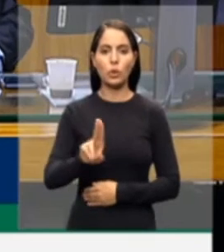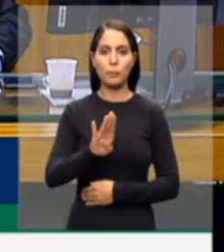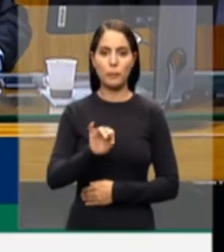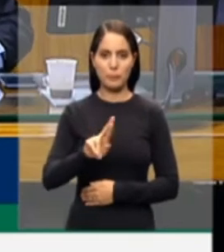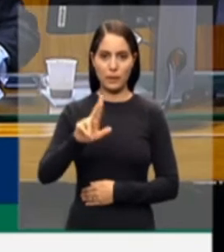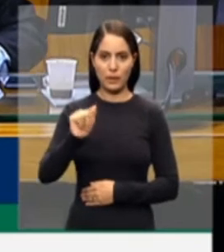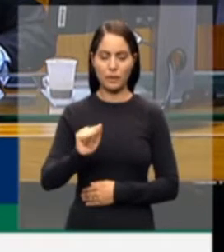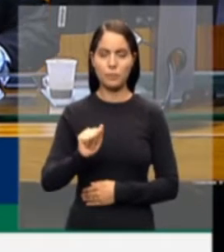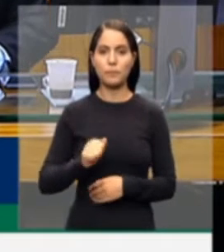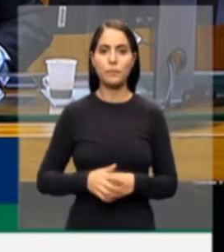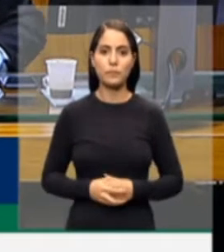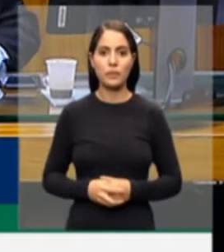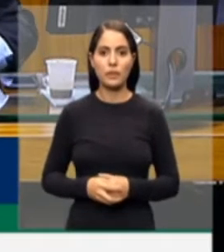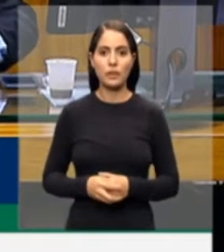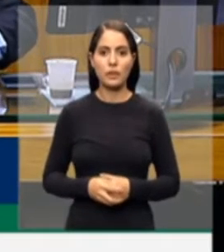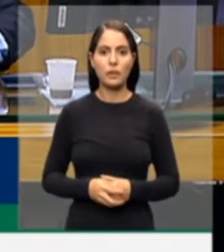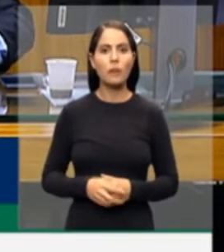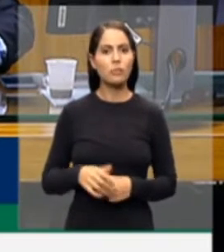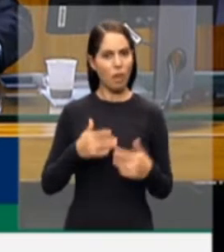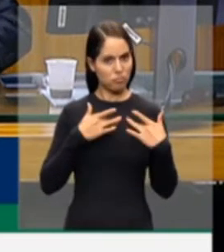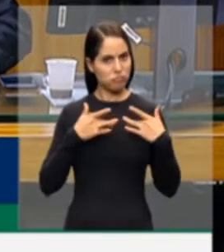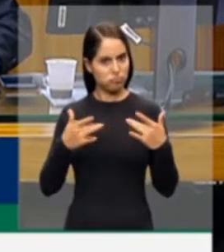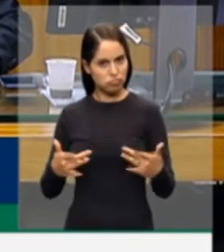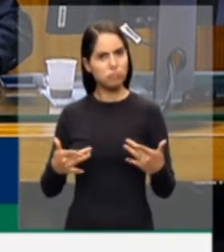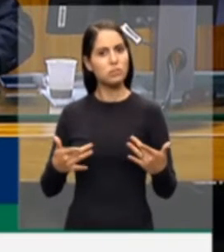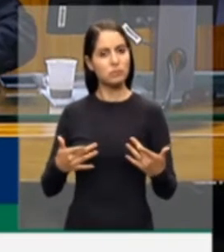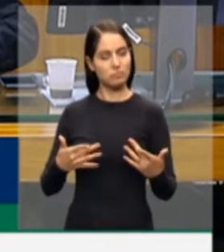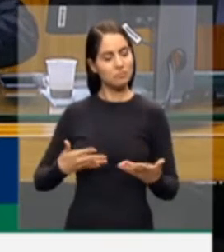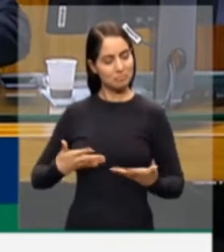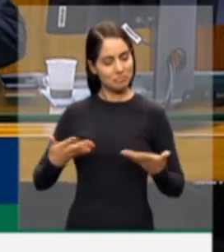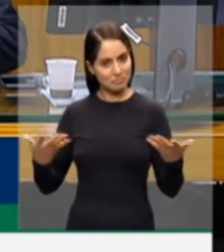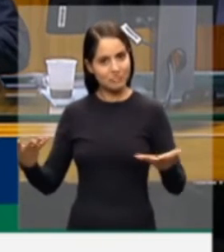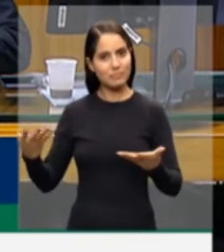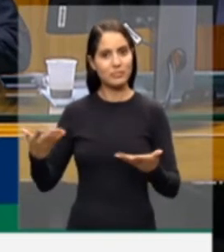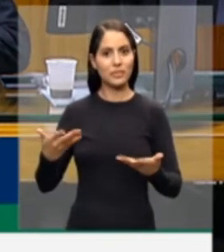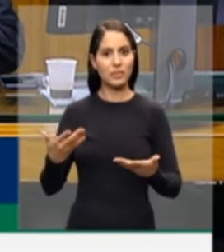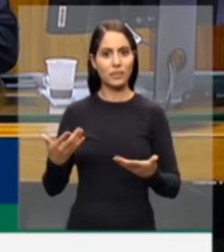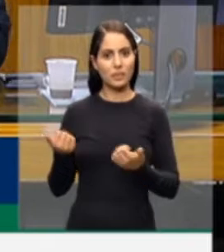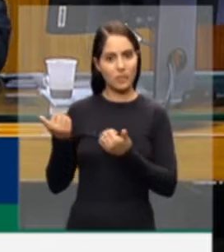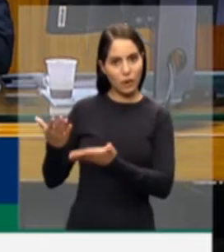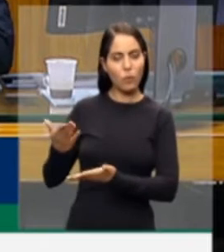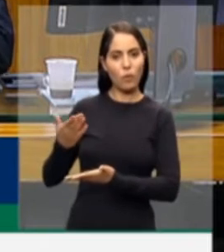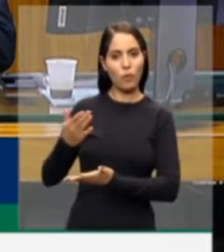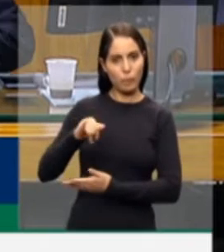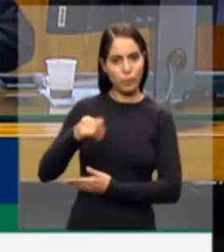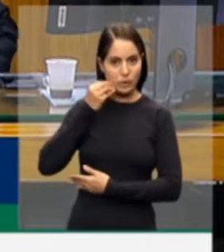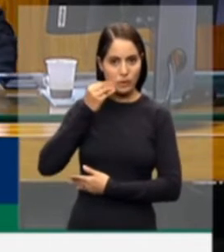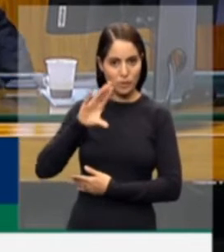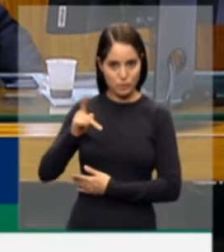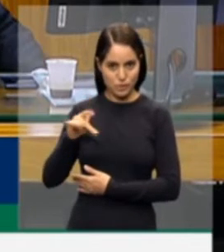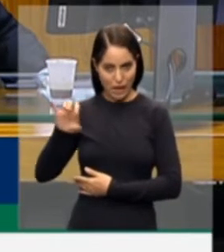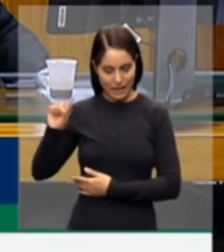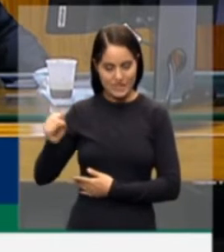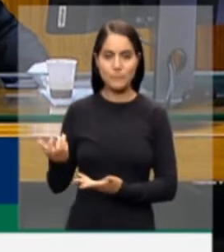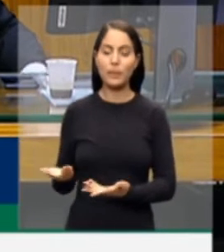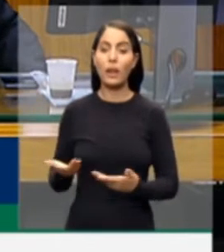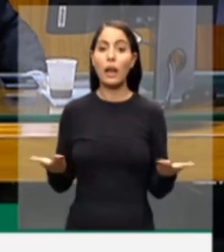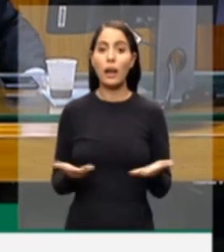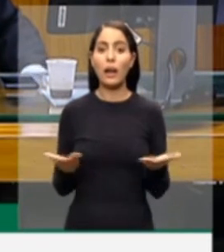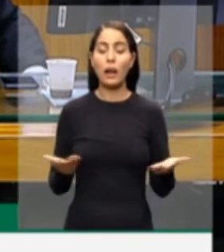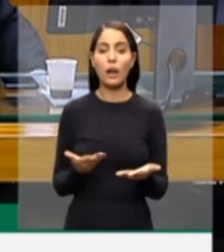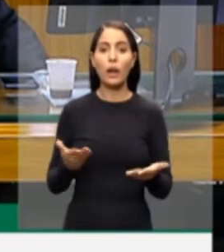que gentilmente cedeu a oportunidade para o deputado Charles. Com a palavra, deputado